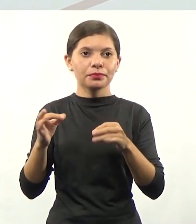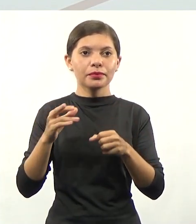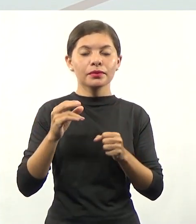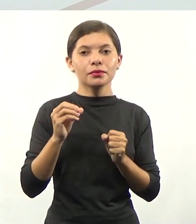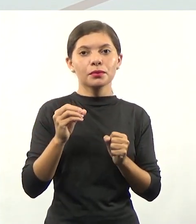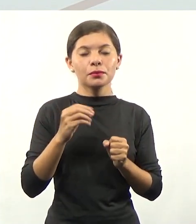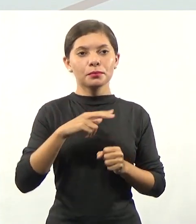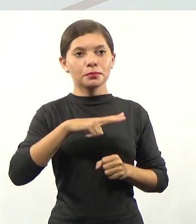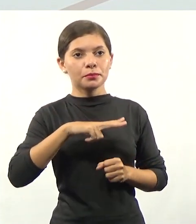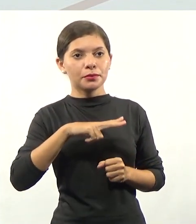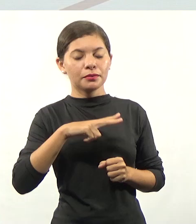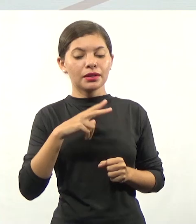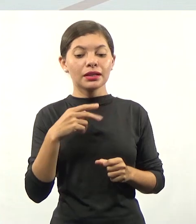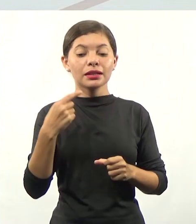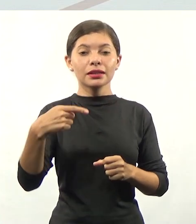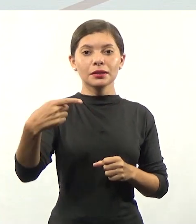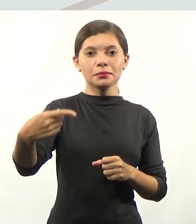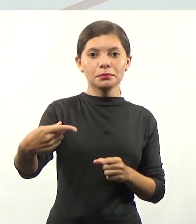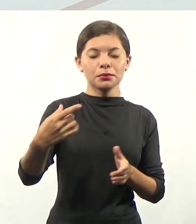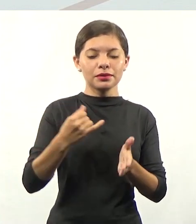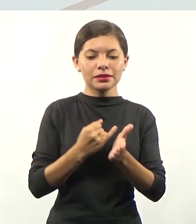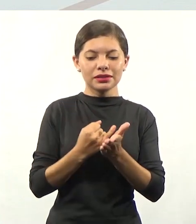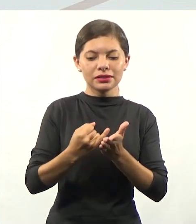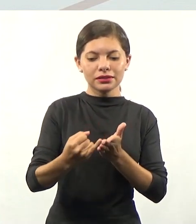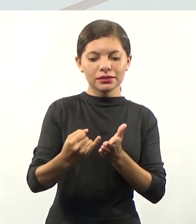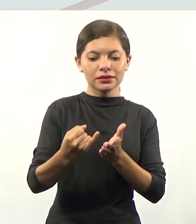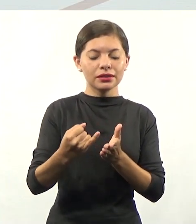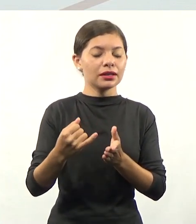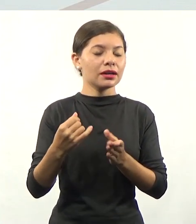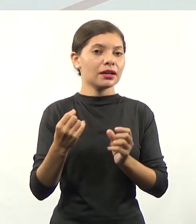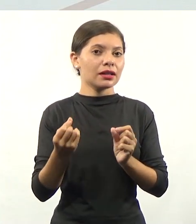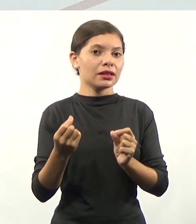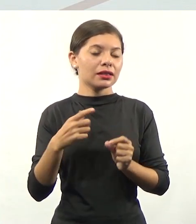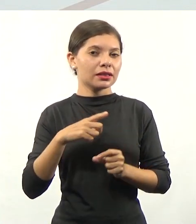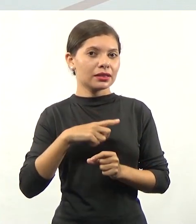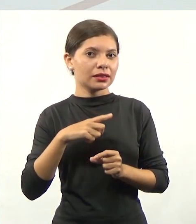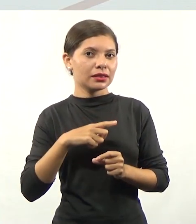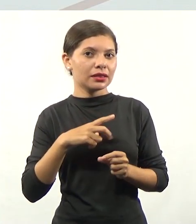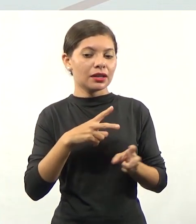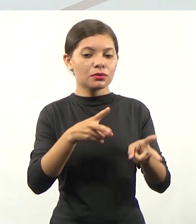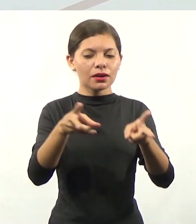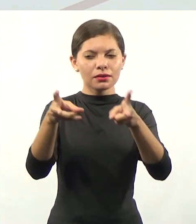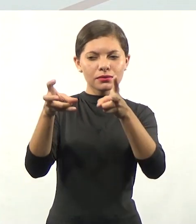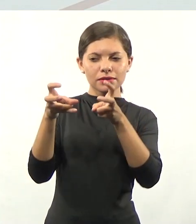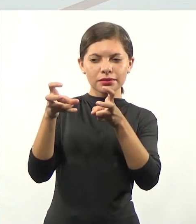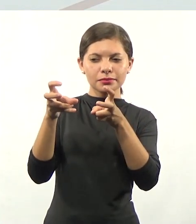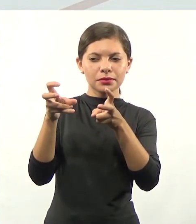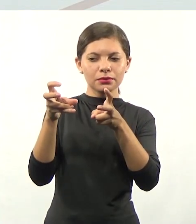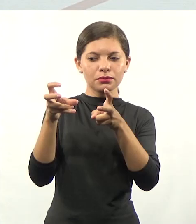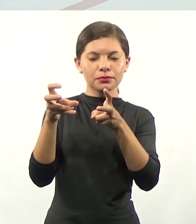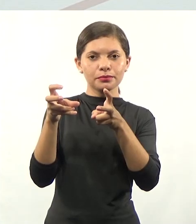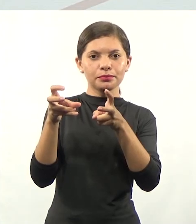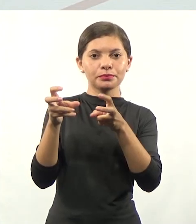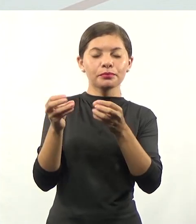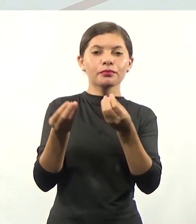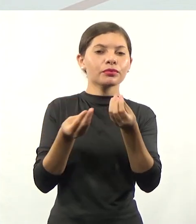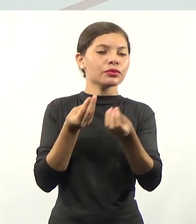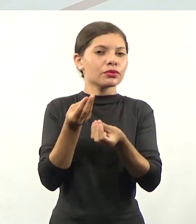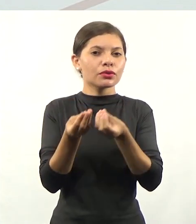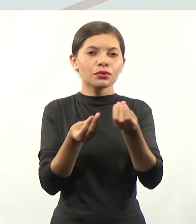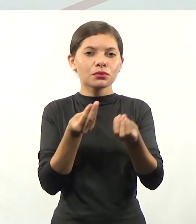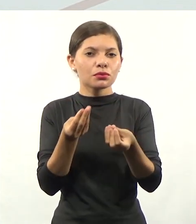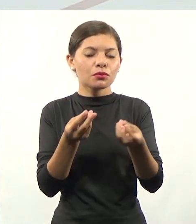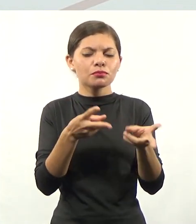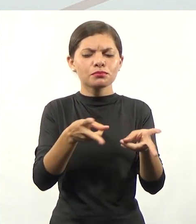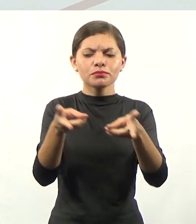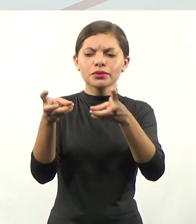Depois que ela inicia o funcionamento, vem os processos de reconhecimento e credenciamento. E esses processos